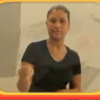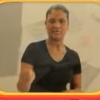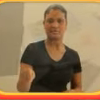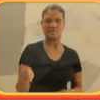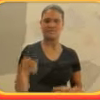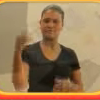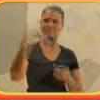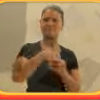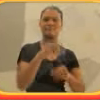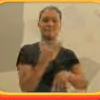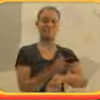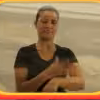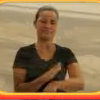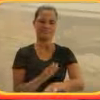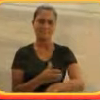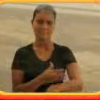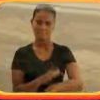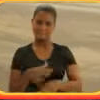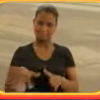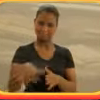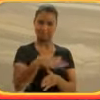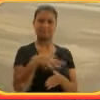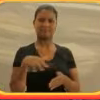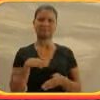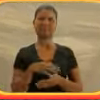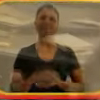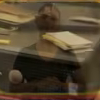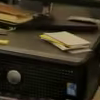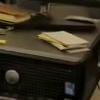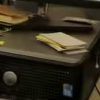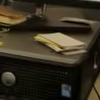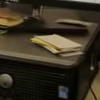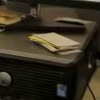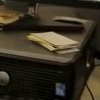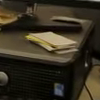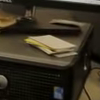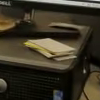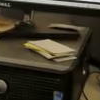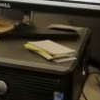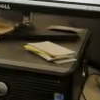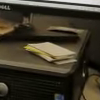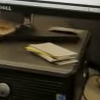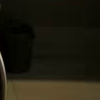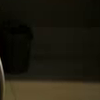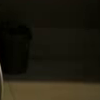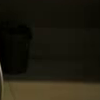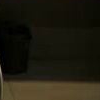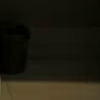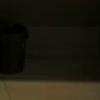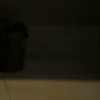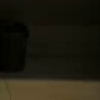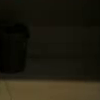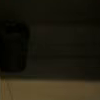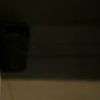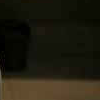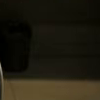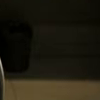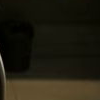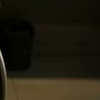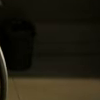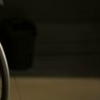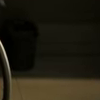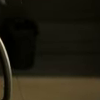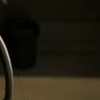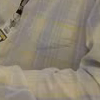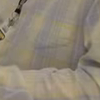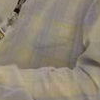selecionado, né? E consegui, consegui entrar na Folha por meio do programa de treinamento. Sentado à mesa, Jair digita.